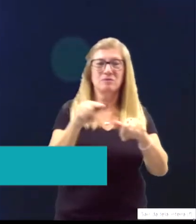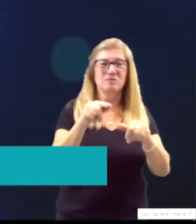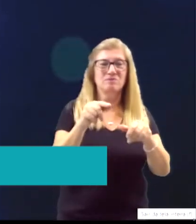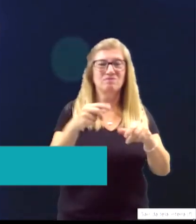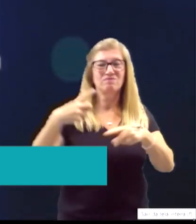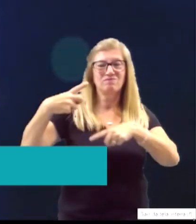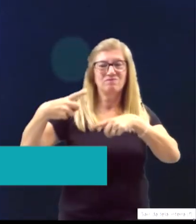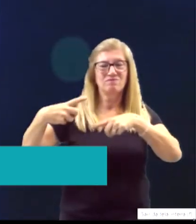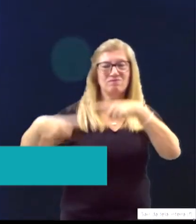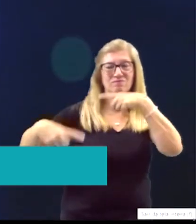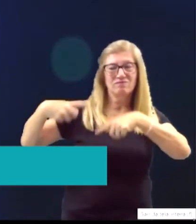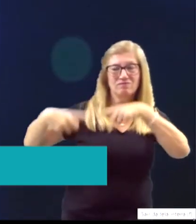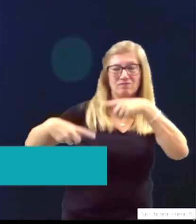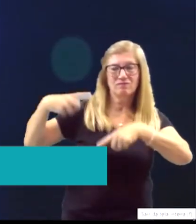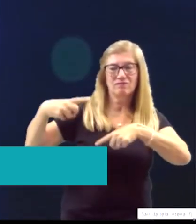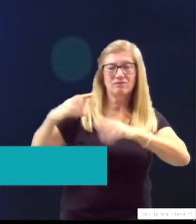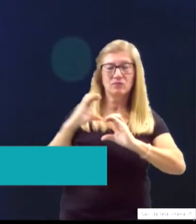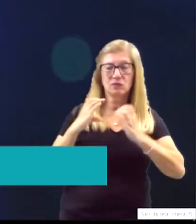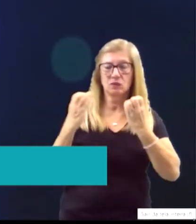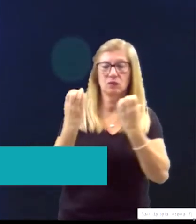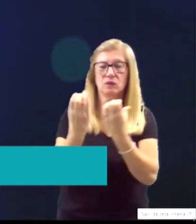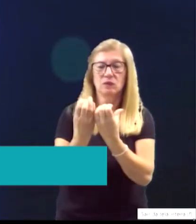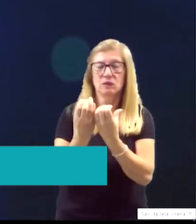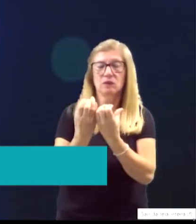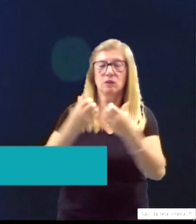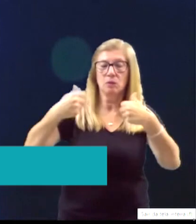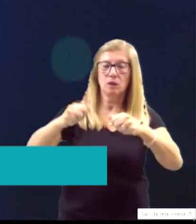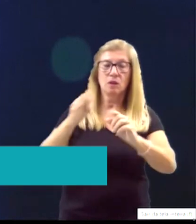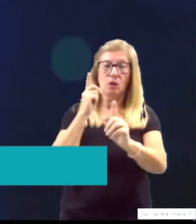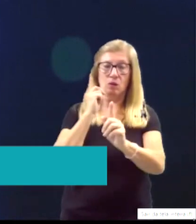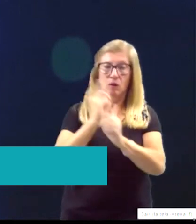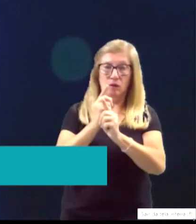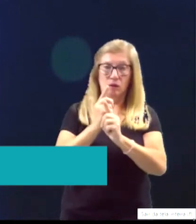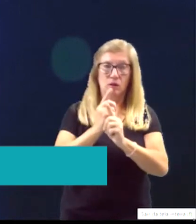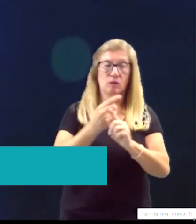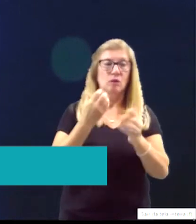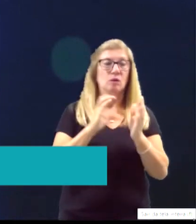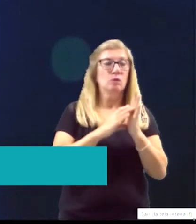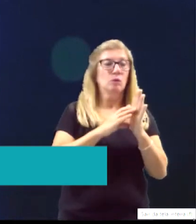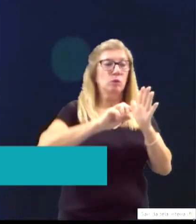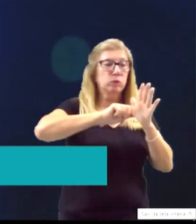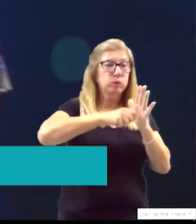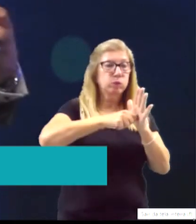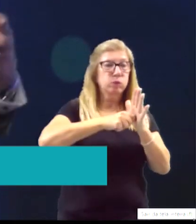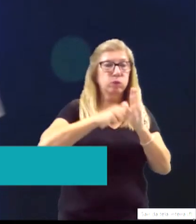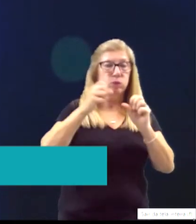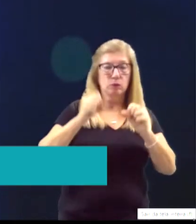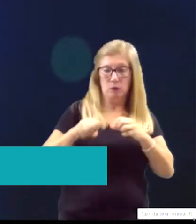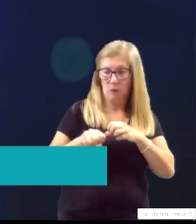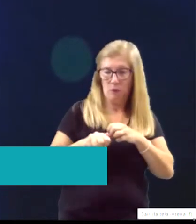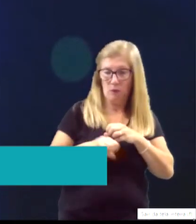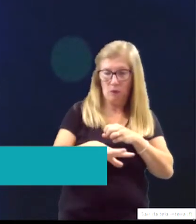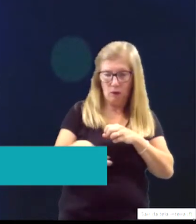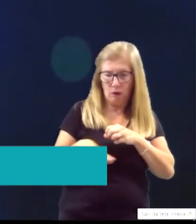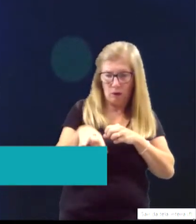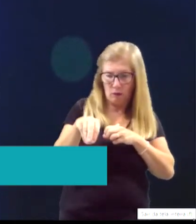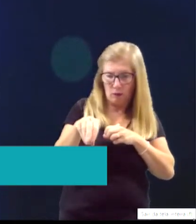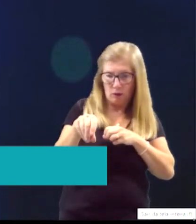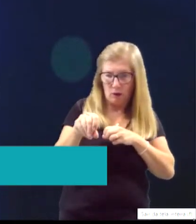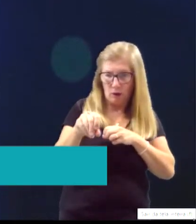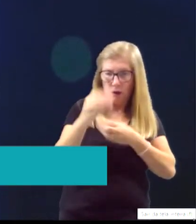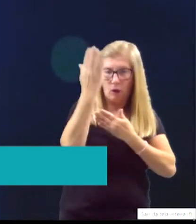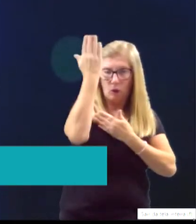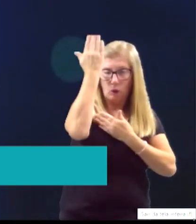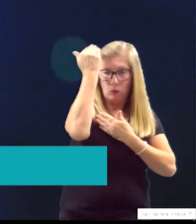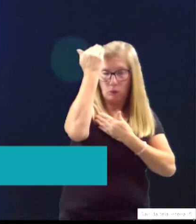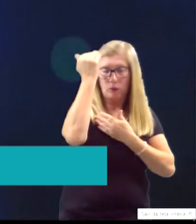que o Congresso tem que enfrentar na discussão do Código de Mineração, exploração de terras indígenas, todo mundo junto ali, numa